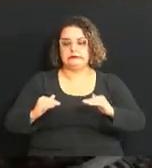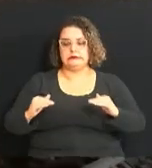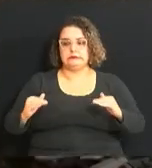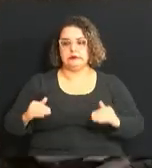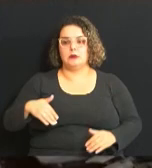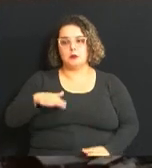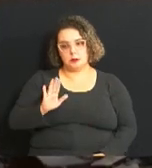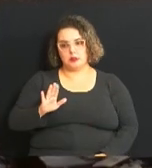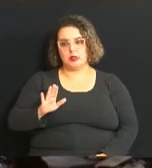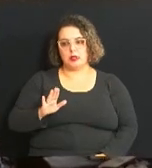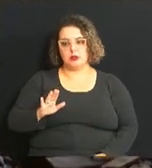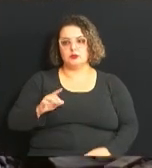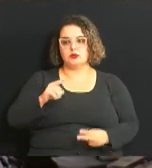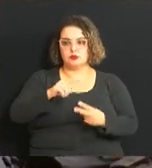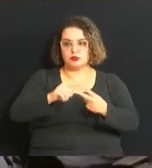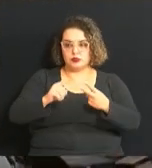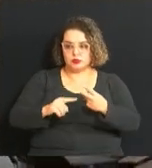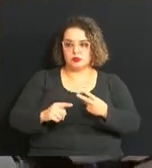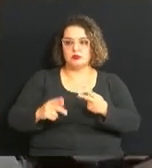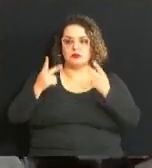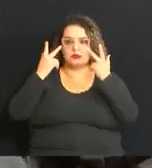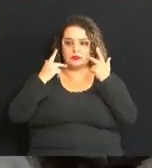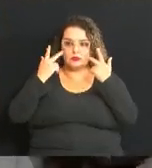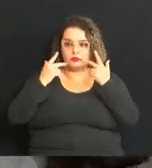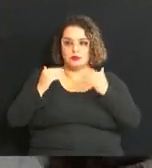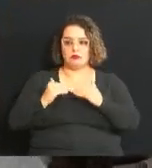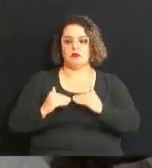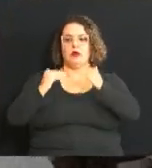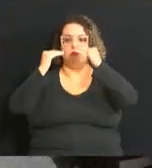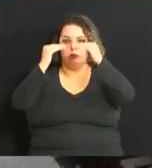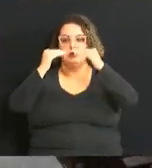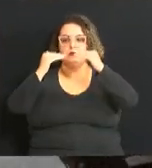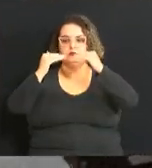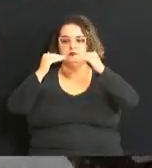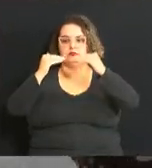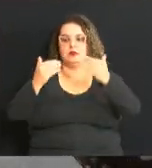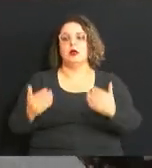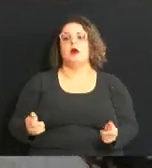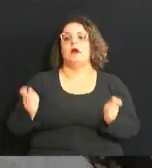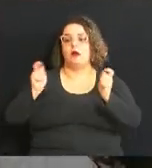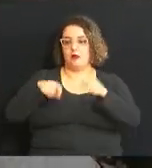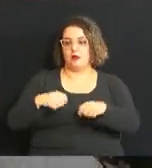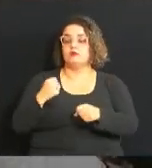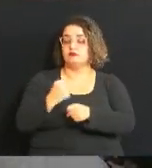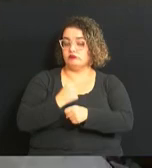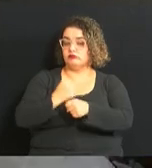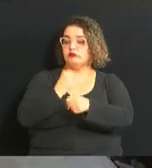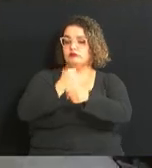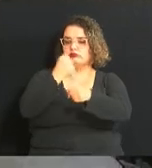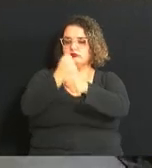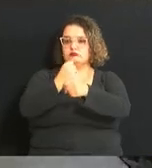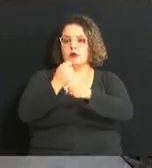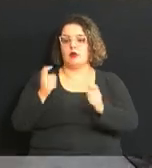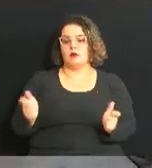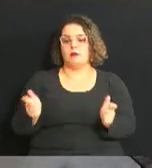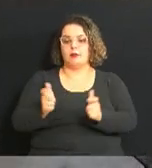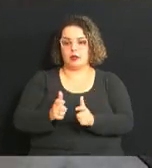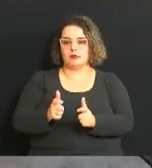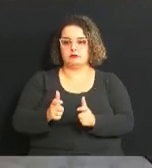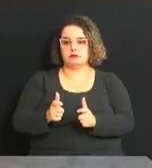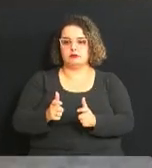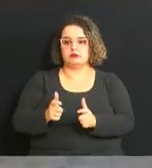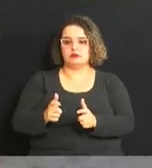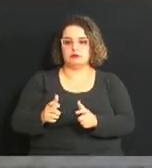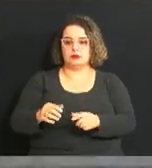além dos dois já tradicionais de sobrado, para melhor eficiência na construção e diminuição de intervenções